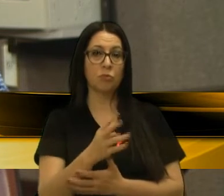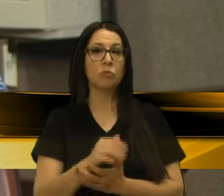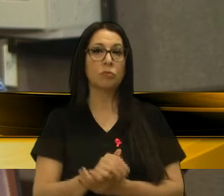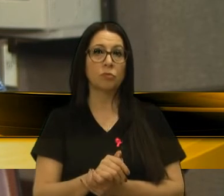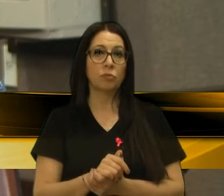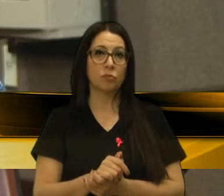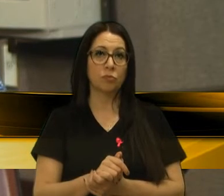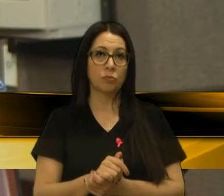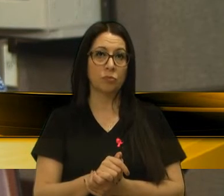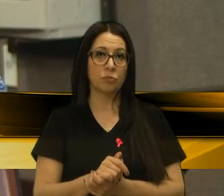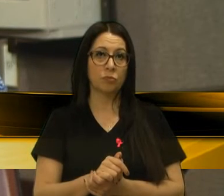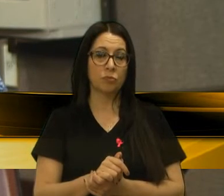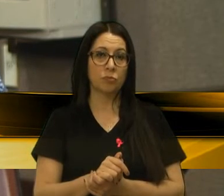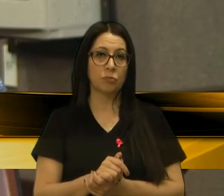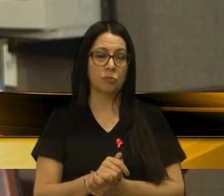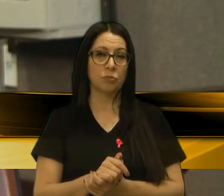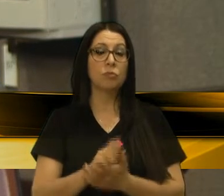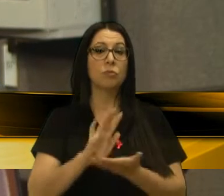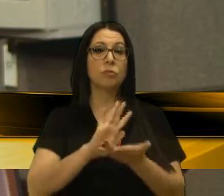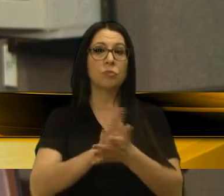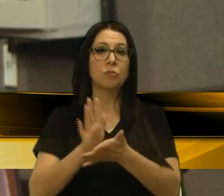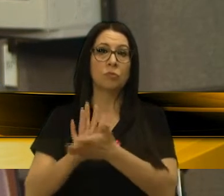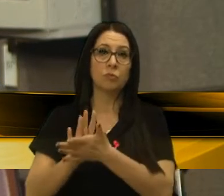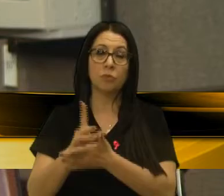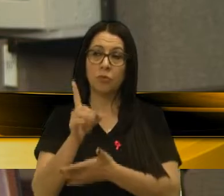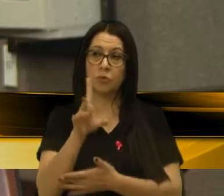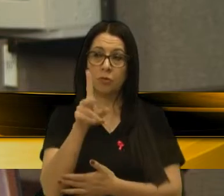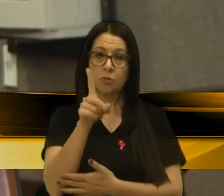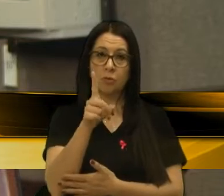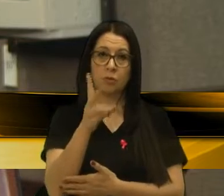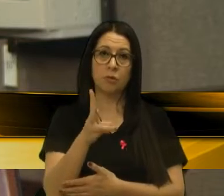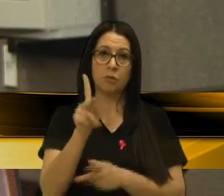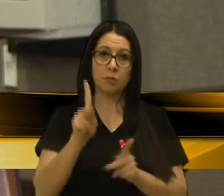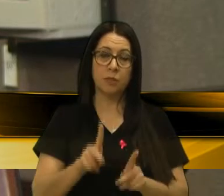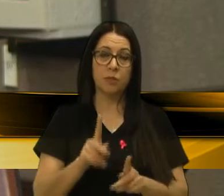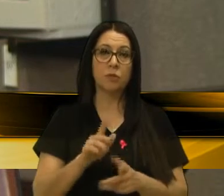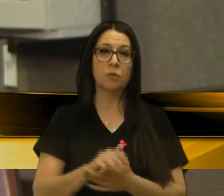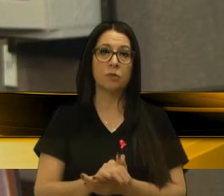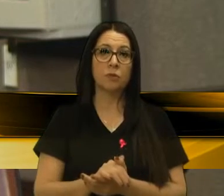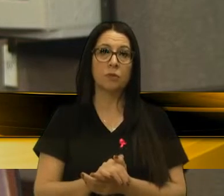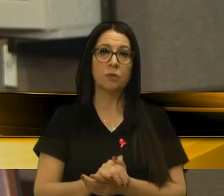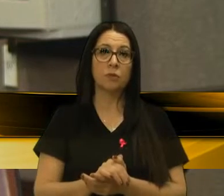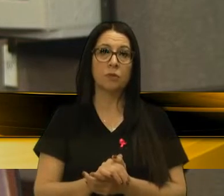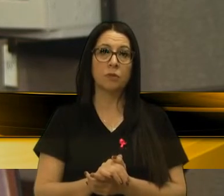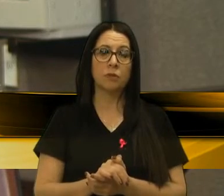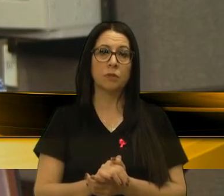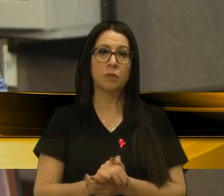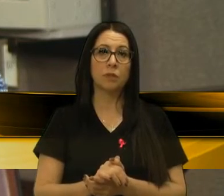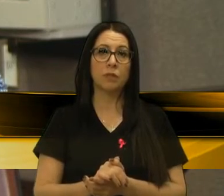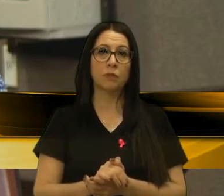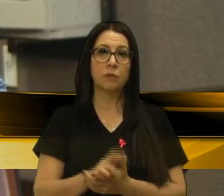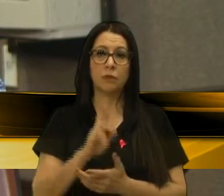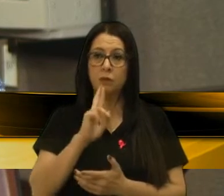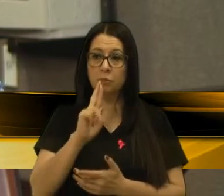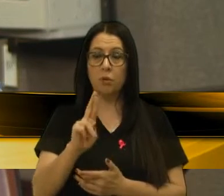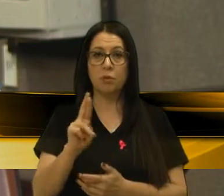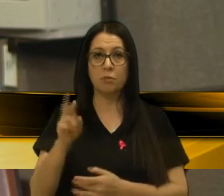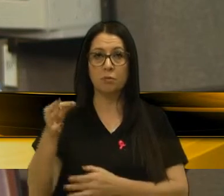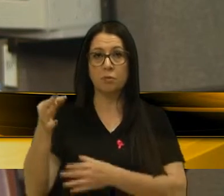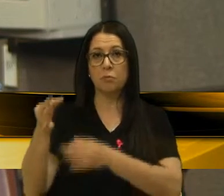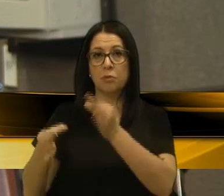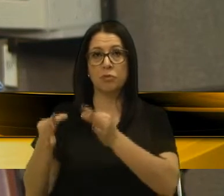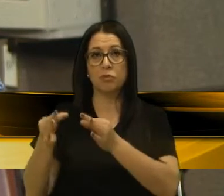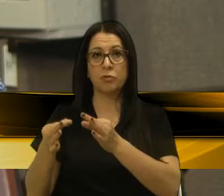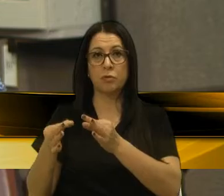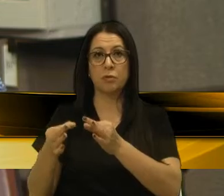assassinatos, somente 13 pessoas teve o condenamento pela justiça. Ou seja, aqui